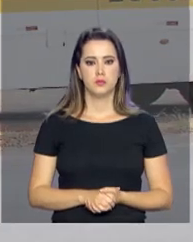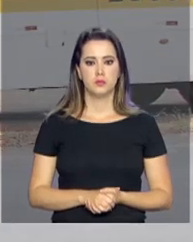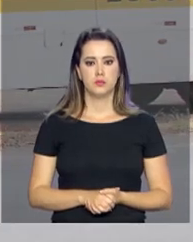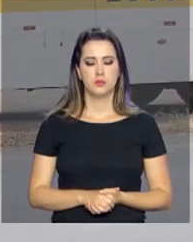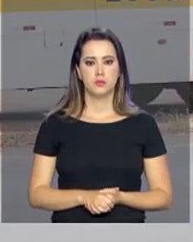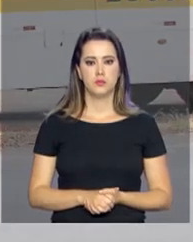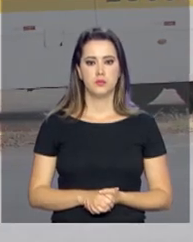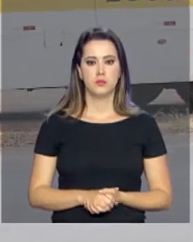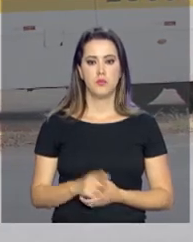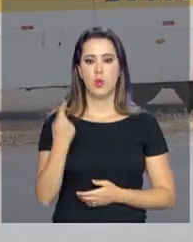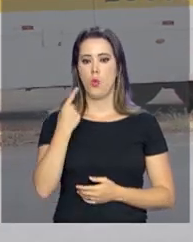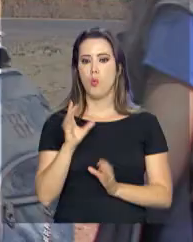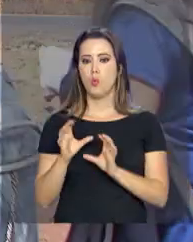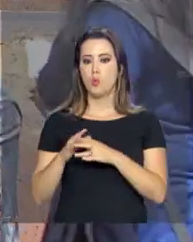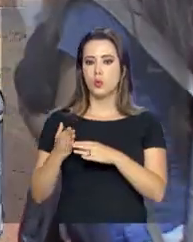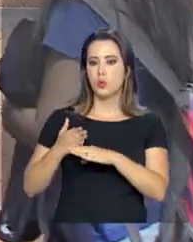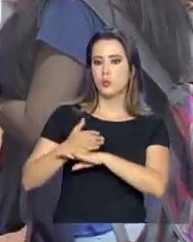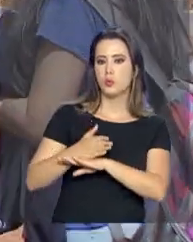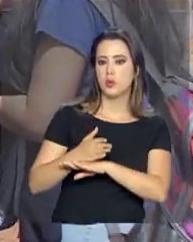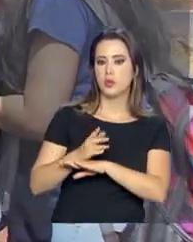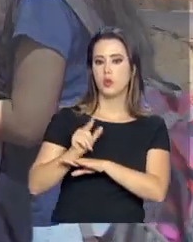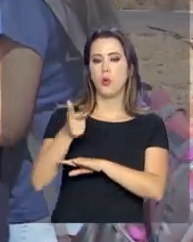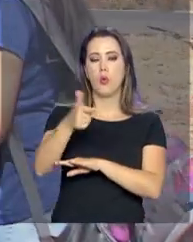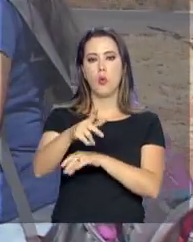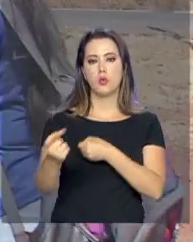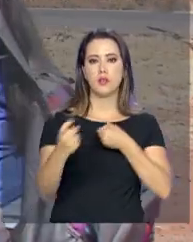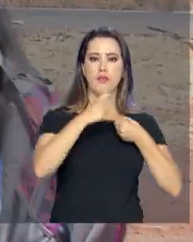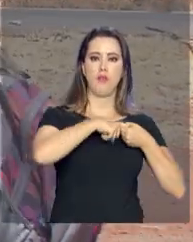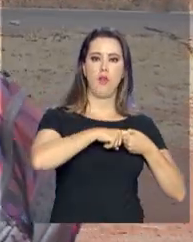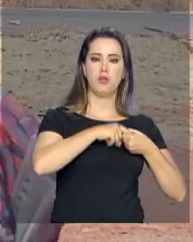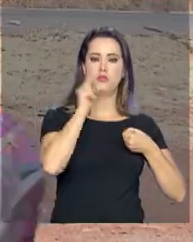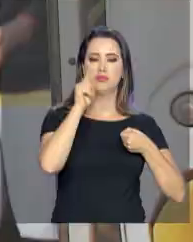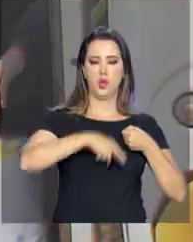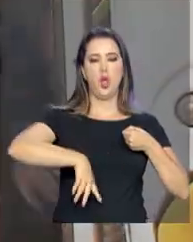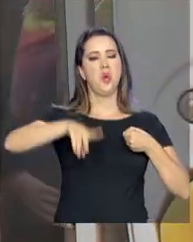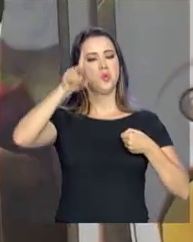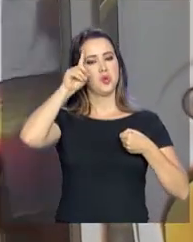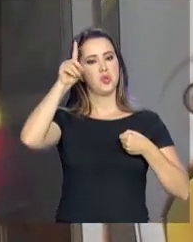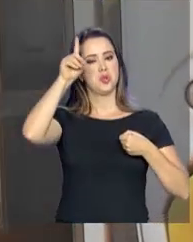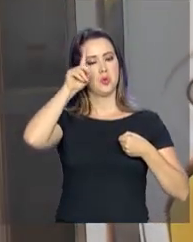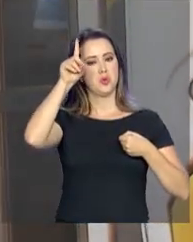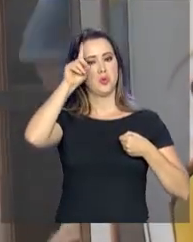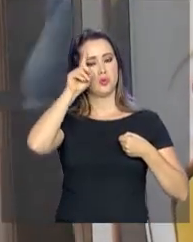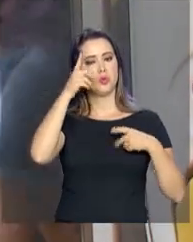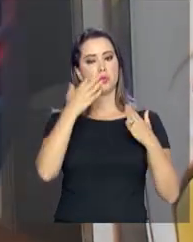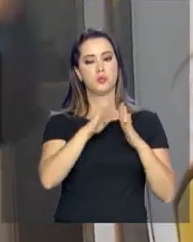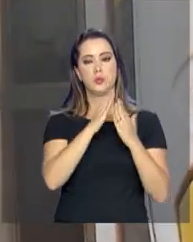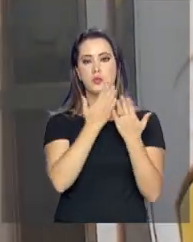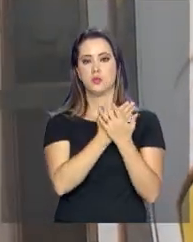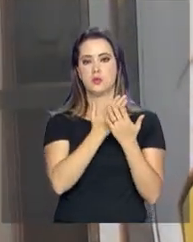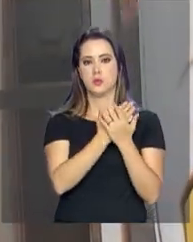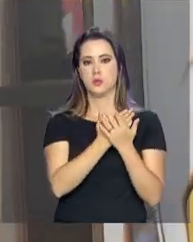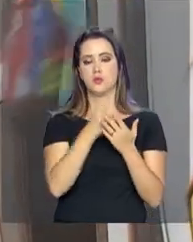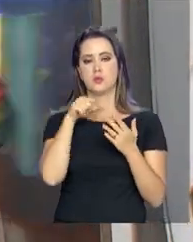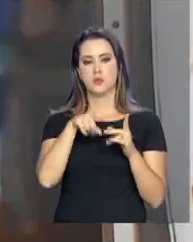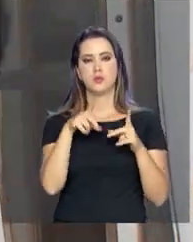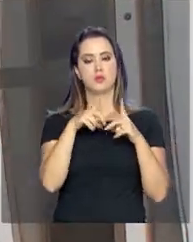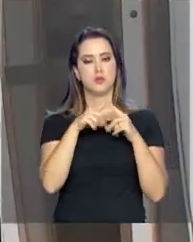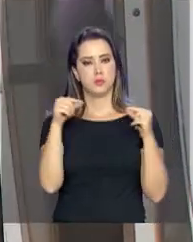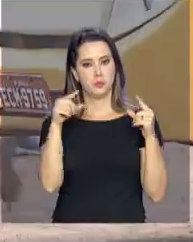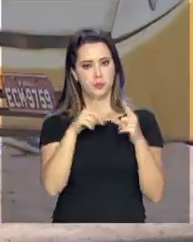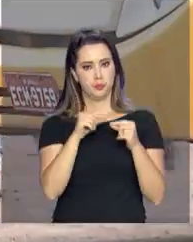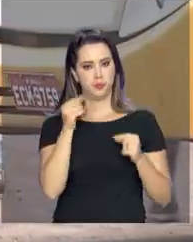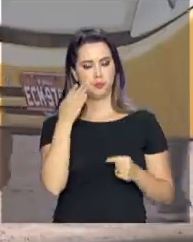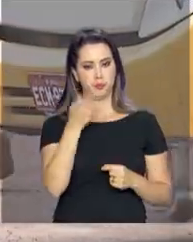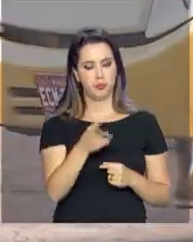Enquanto uma turma entra, outra volta para casa. Assim é a rotina nesta escola da zona rural de Braslândia, no Distrito Federal.